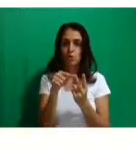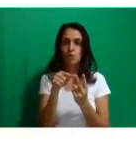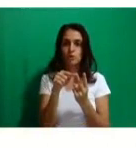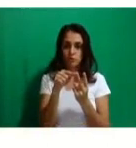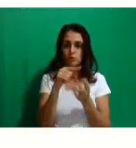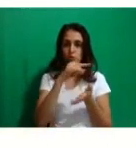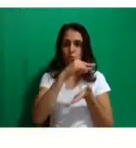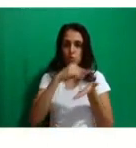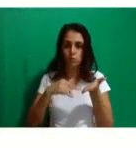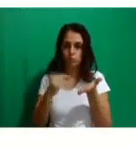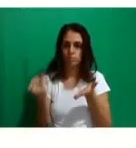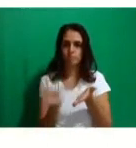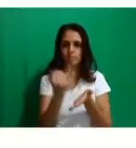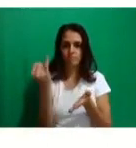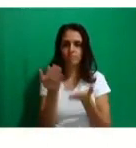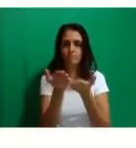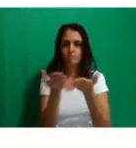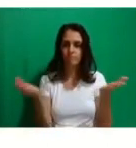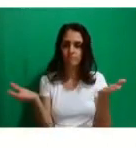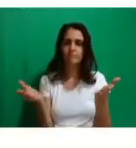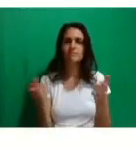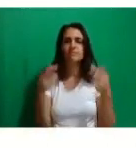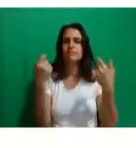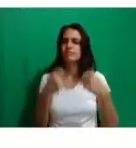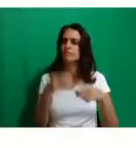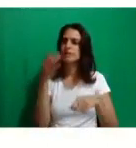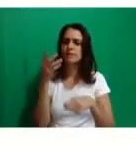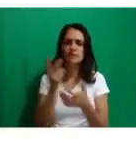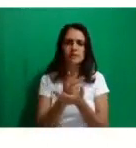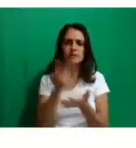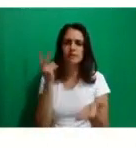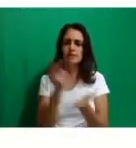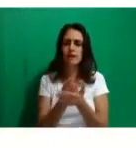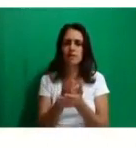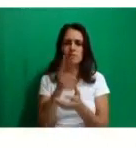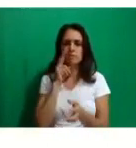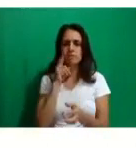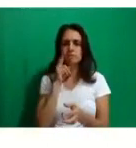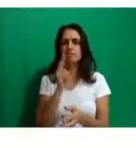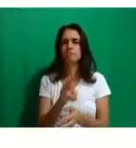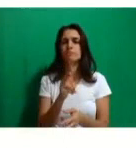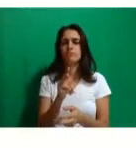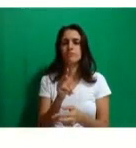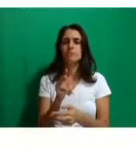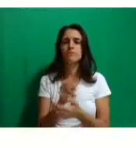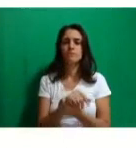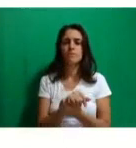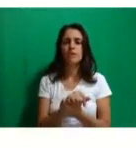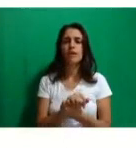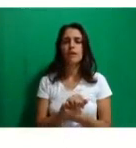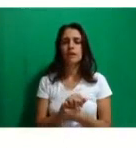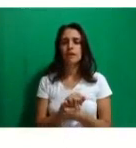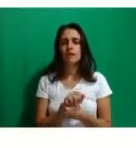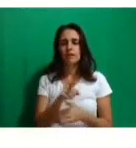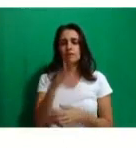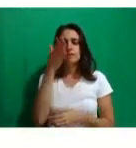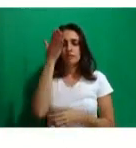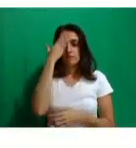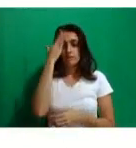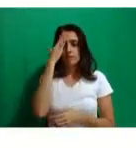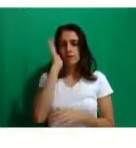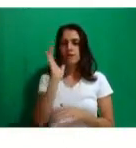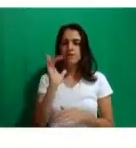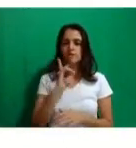sempre fiquem atentos a ele, acessem. Como vocês sabem, tanto o calendário